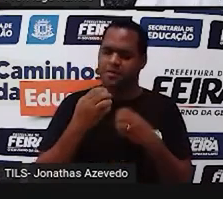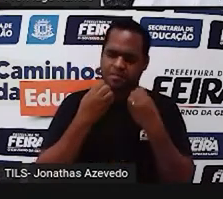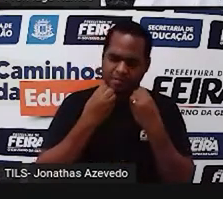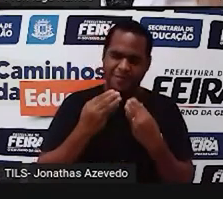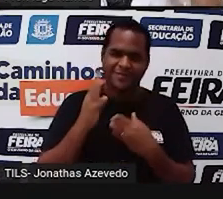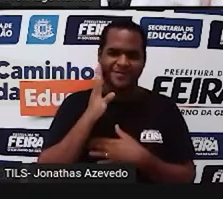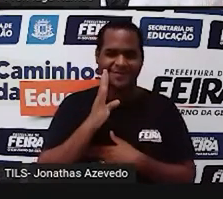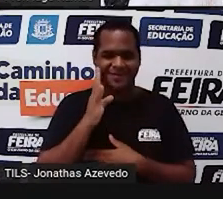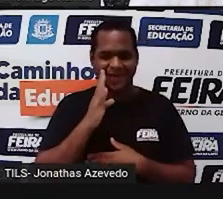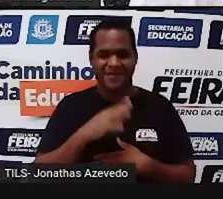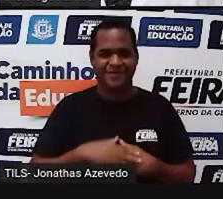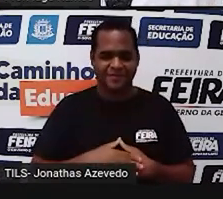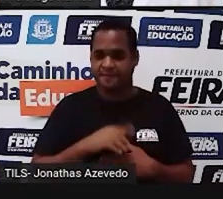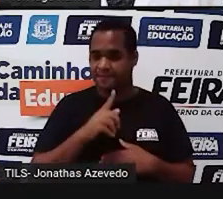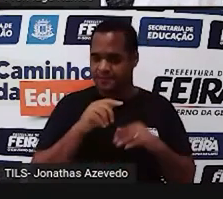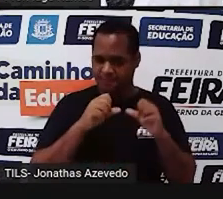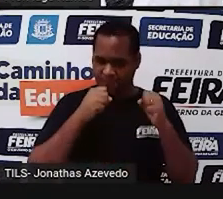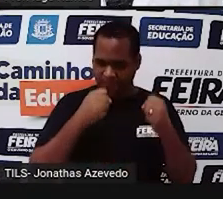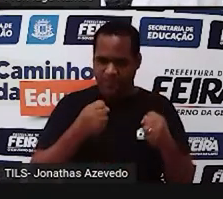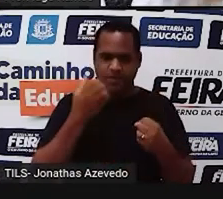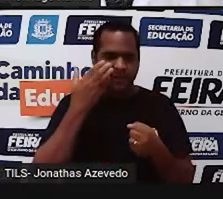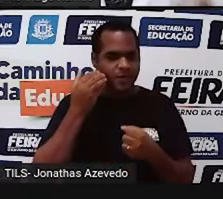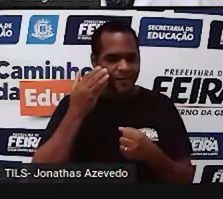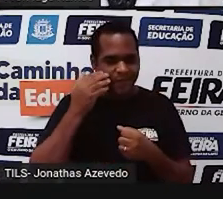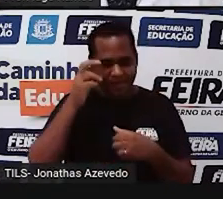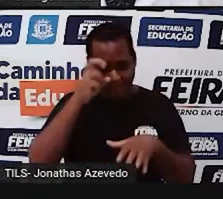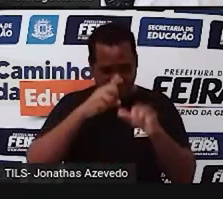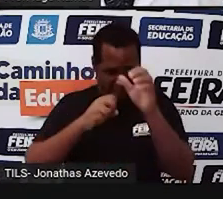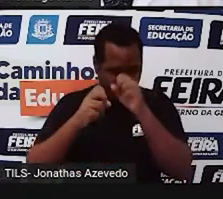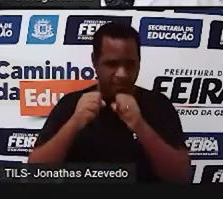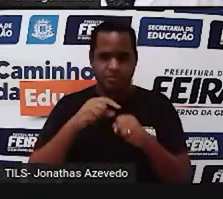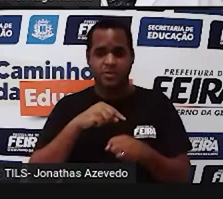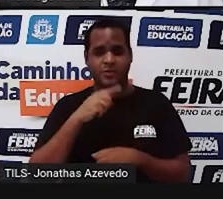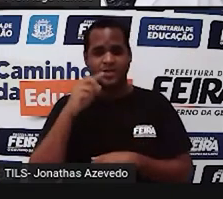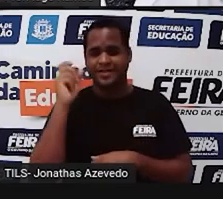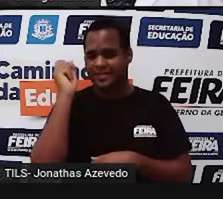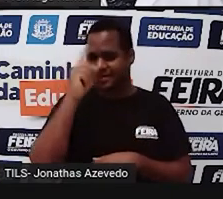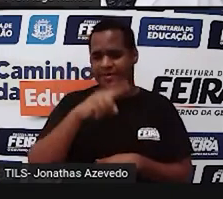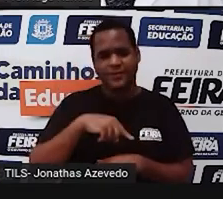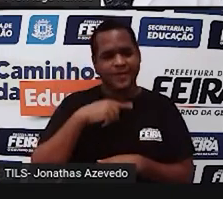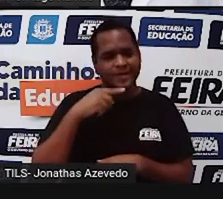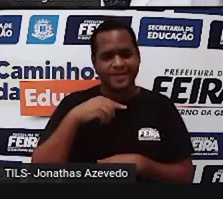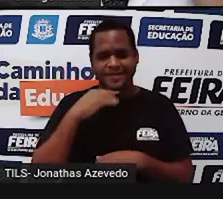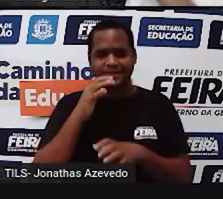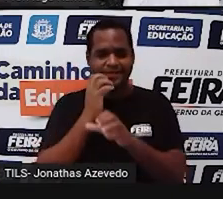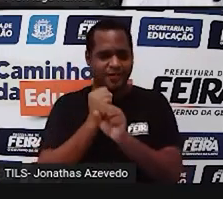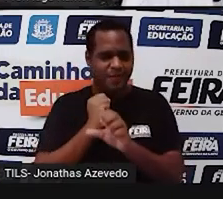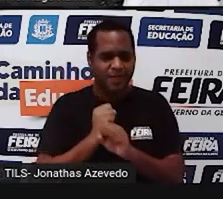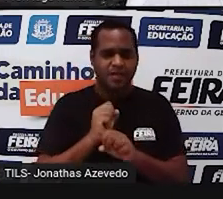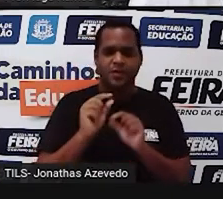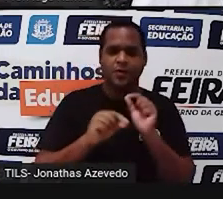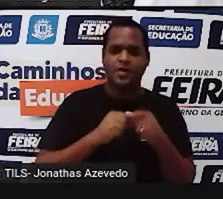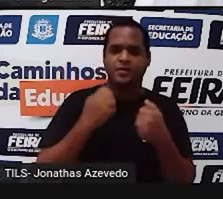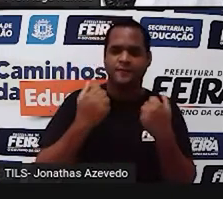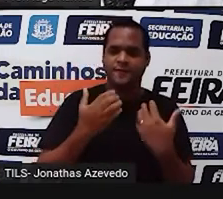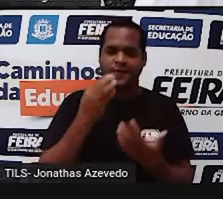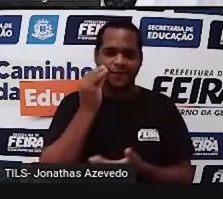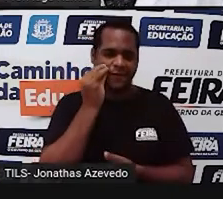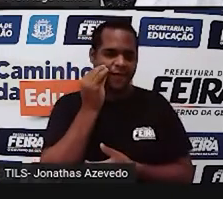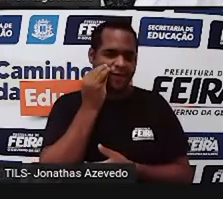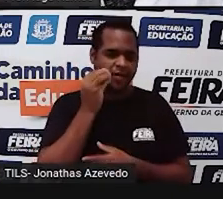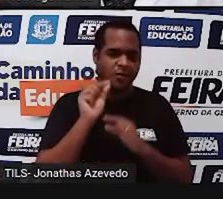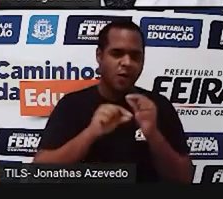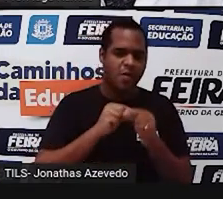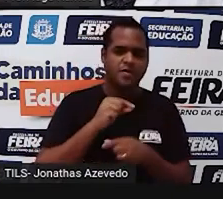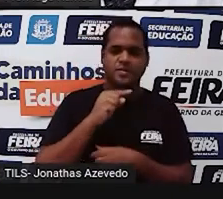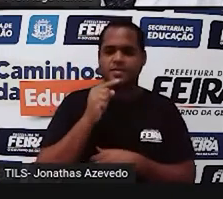você vai aprimorar isso aqui na aula. Se você ainda tem dúvida em como fazer esse cálculozinho, a gente vai tentar acabar com essa